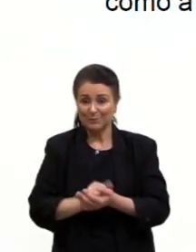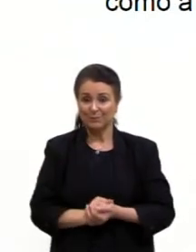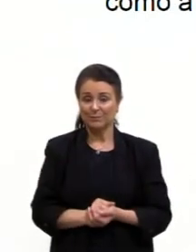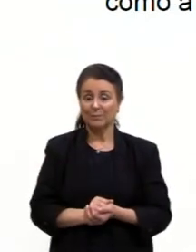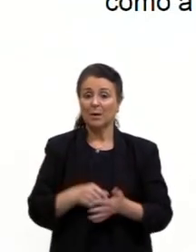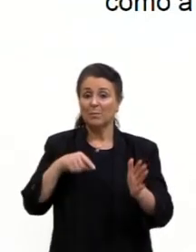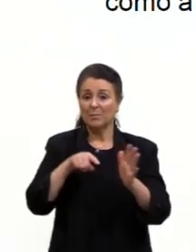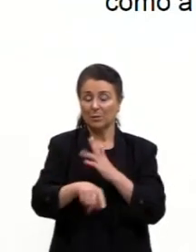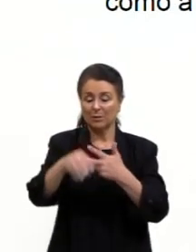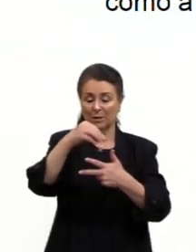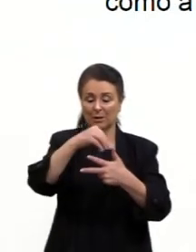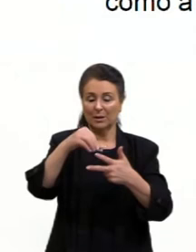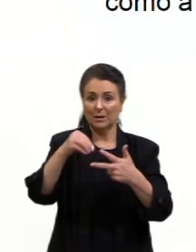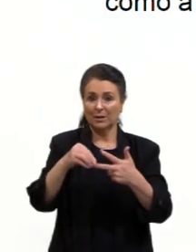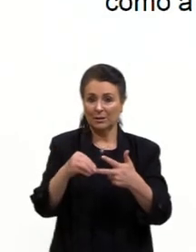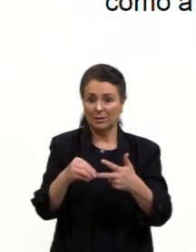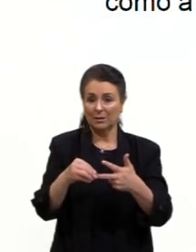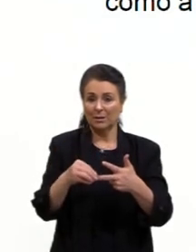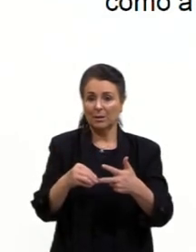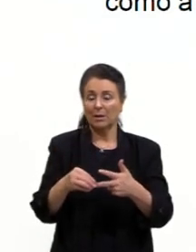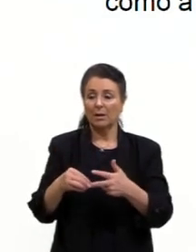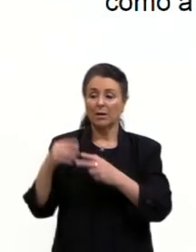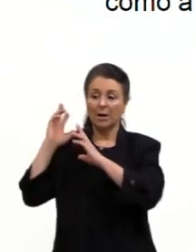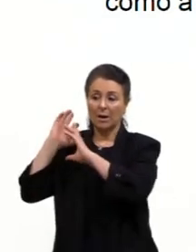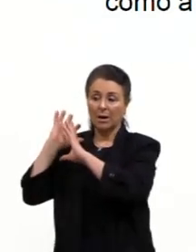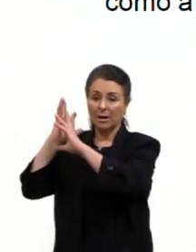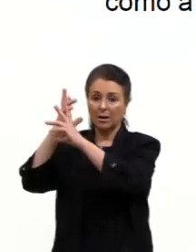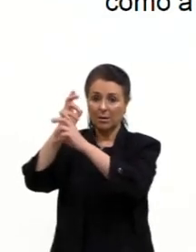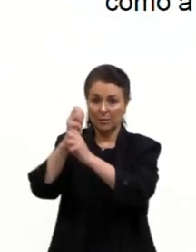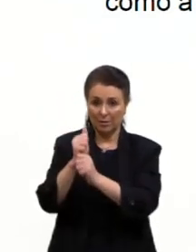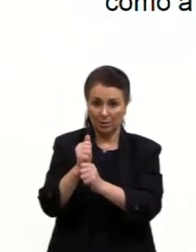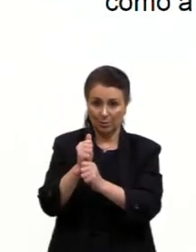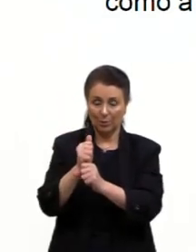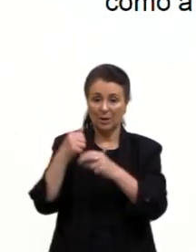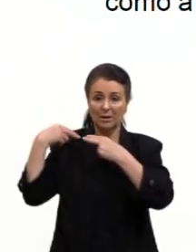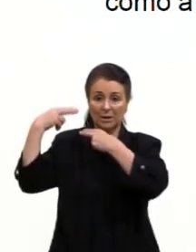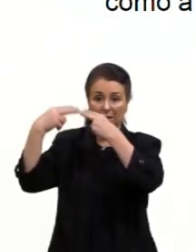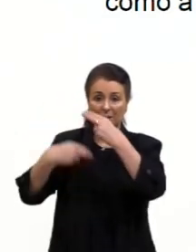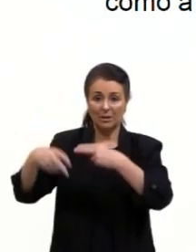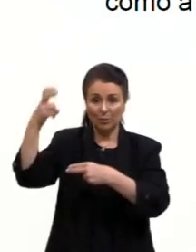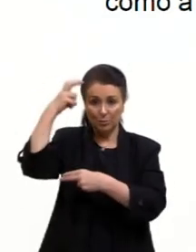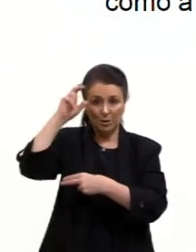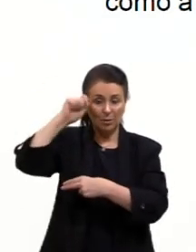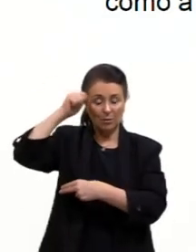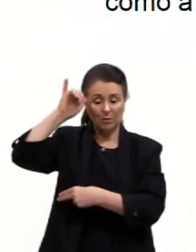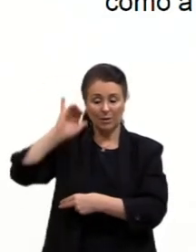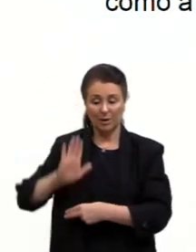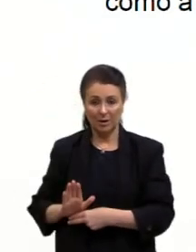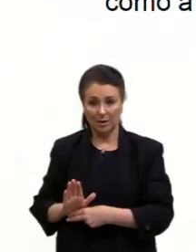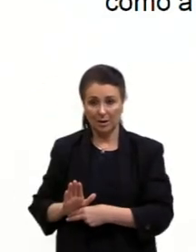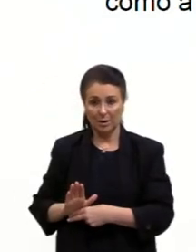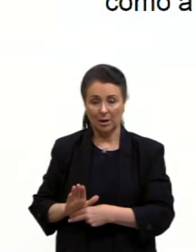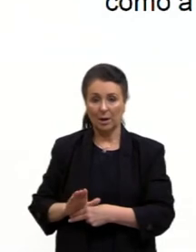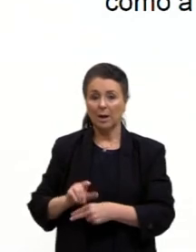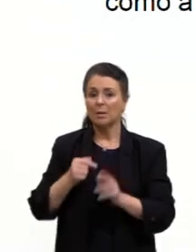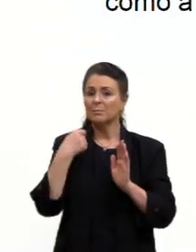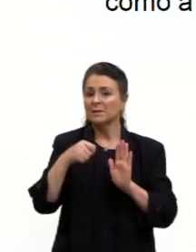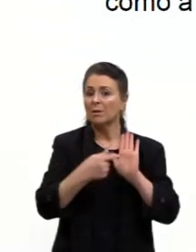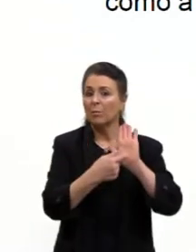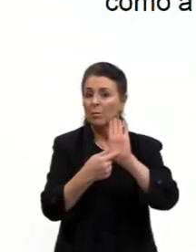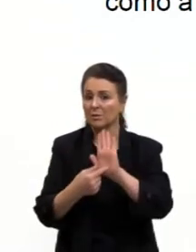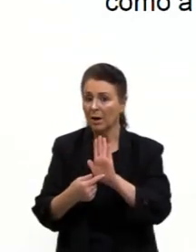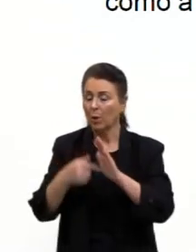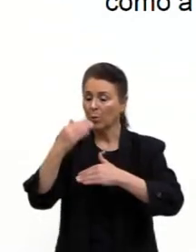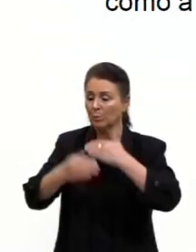A recuperação da herança cultural africana deve levar em conta o que é próprio do processo cultural,